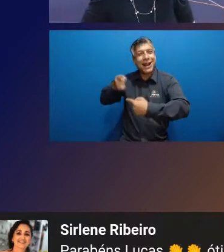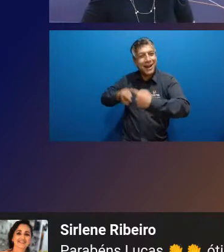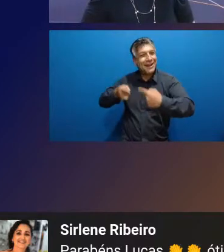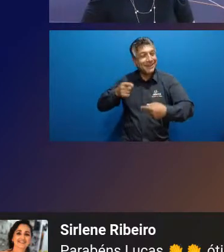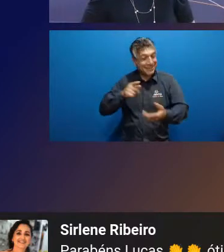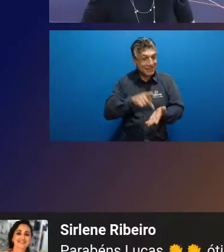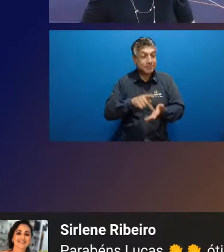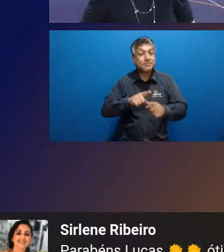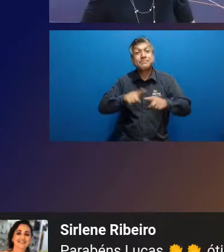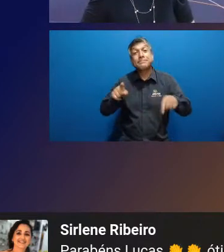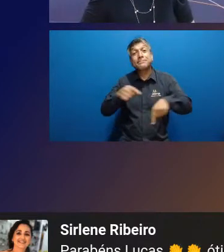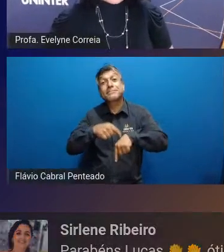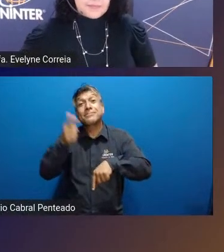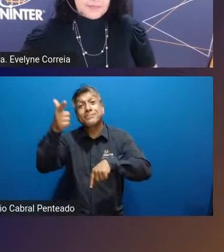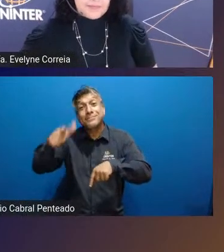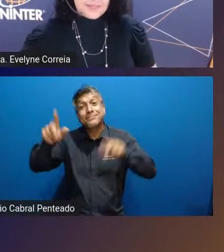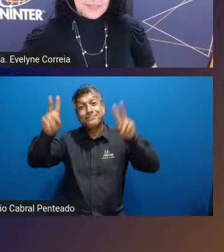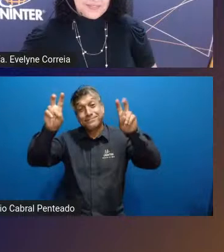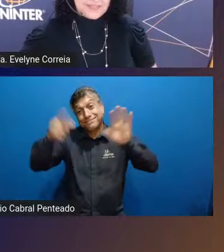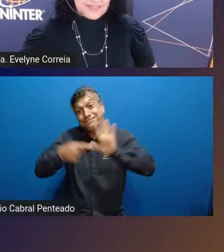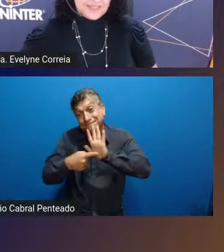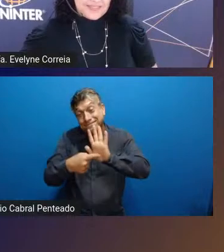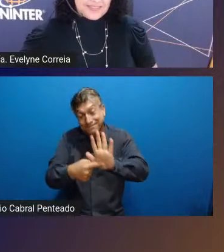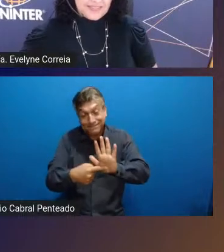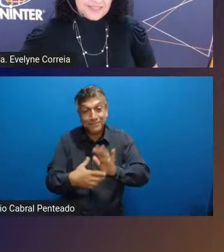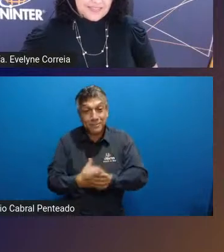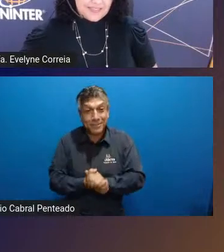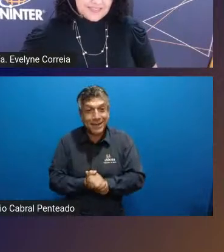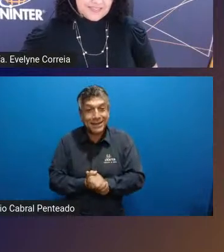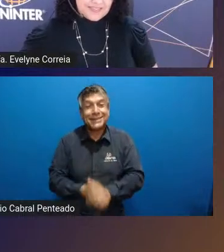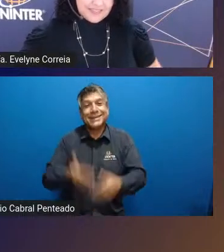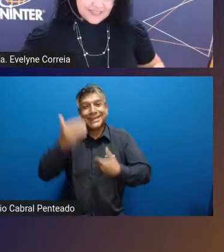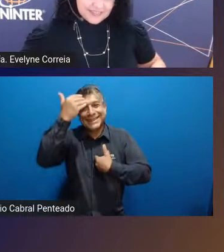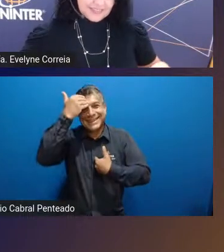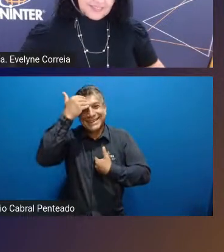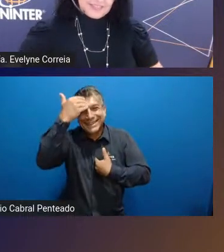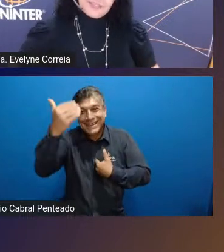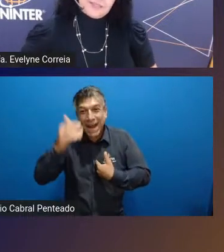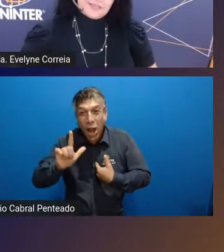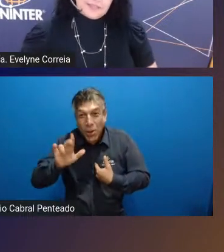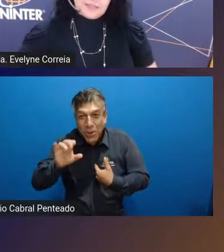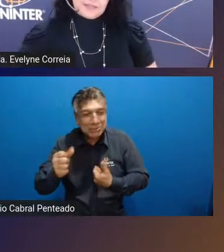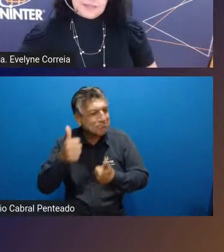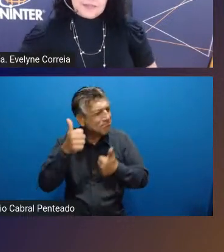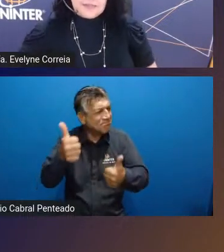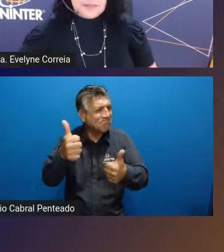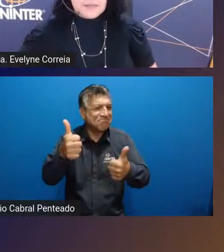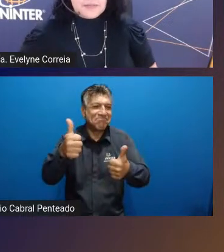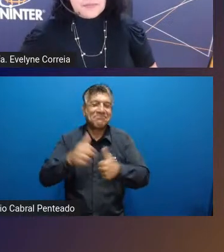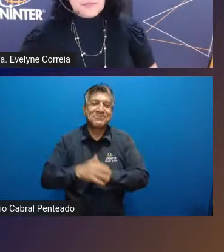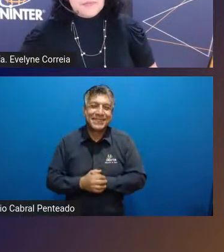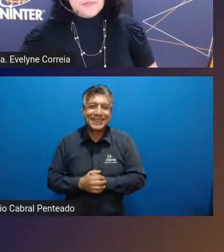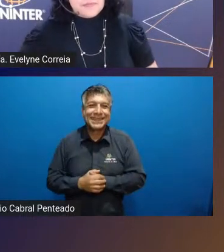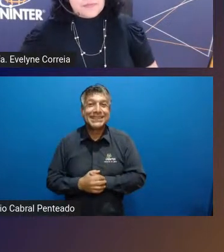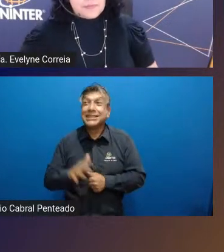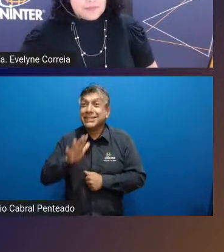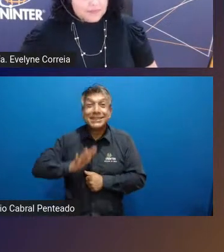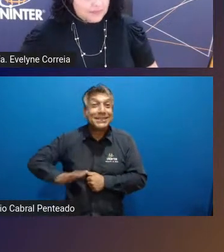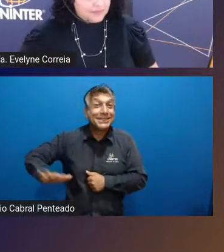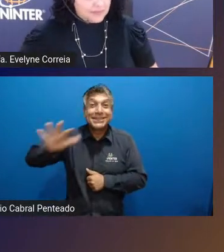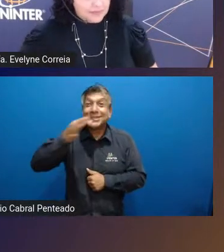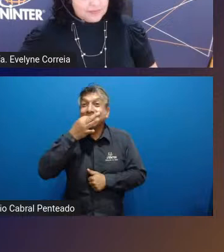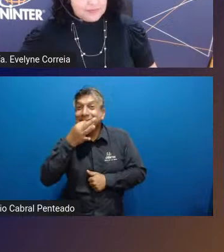Mas nós temos outros trabalhos a serem apresentados. Então, agradeço o Lucas pela sua apresentação, a todos que